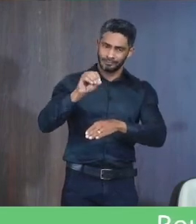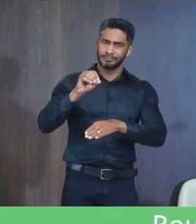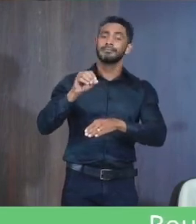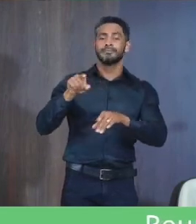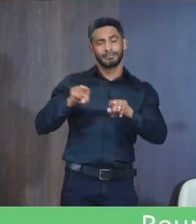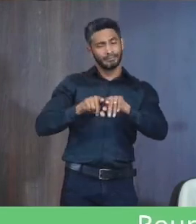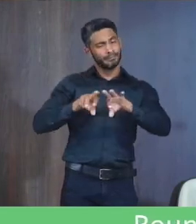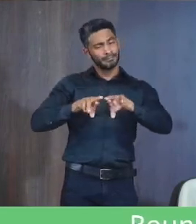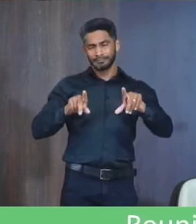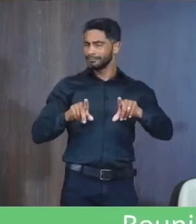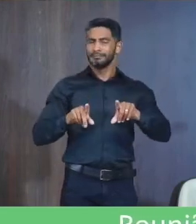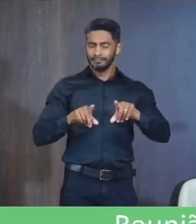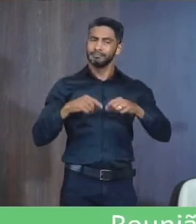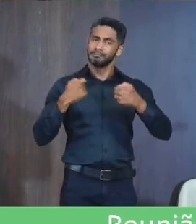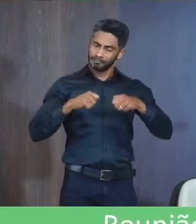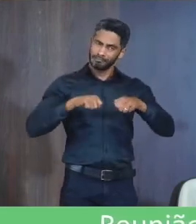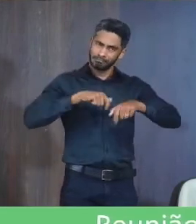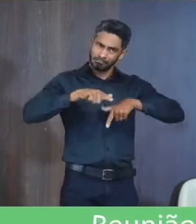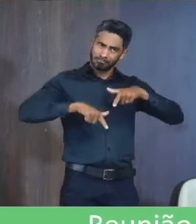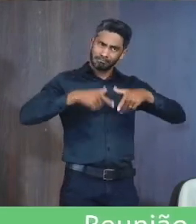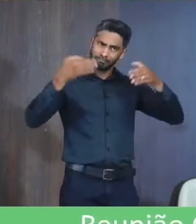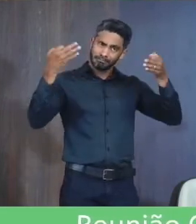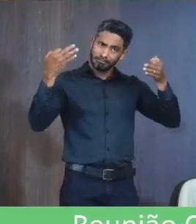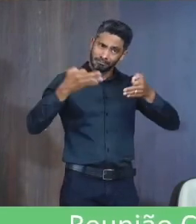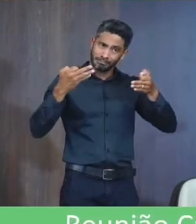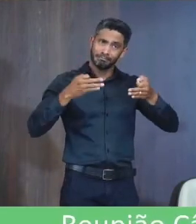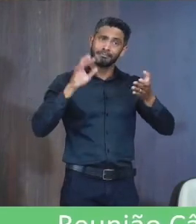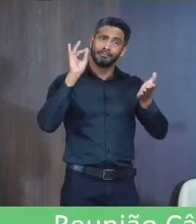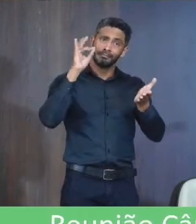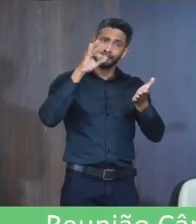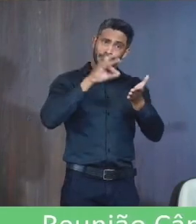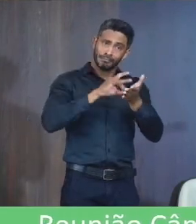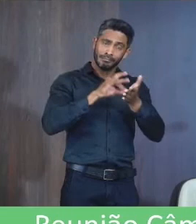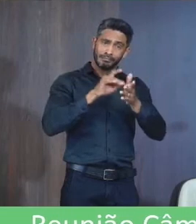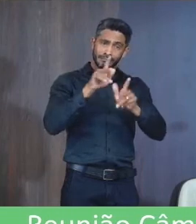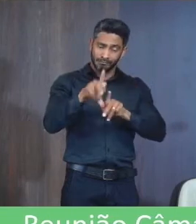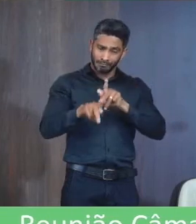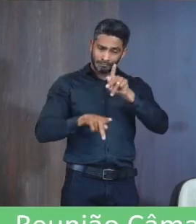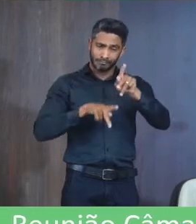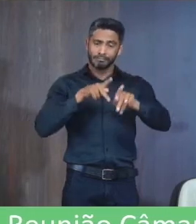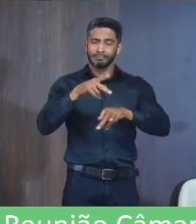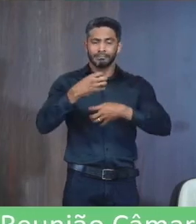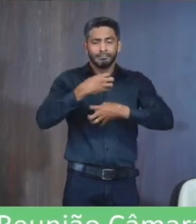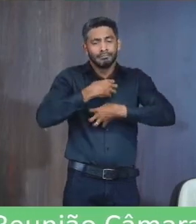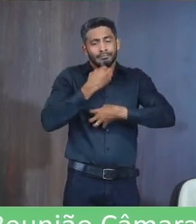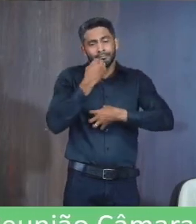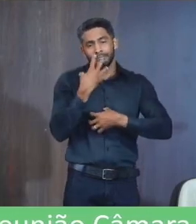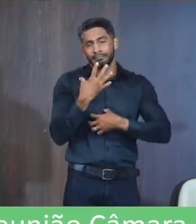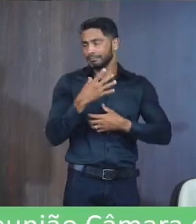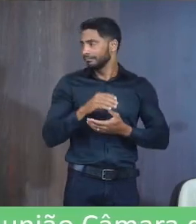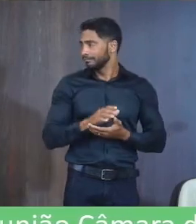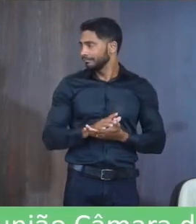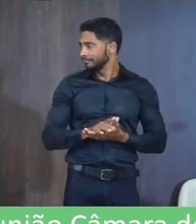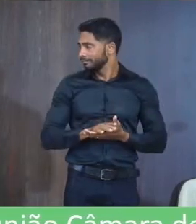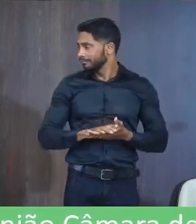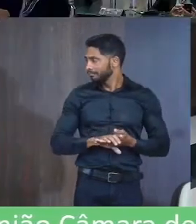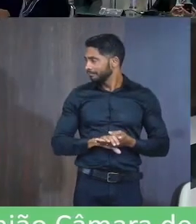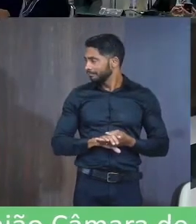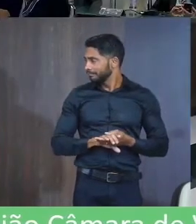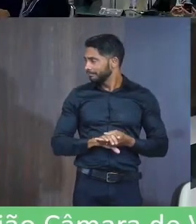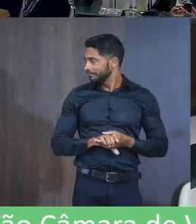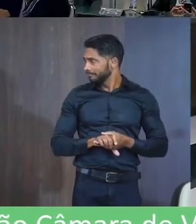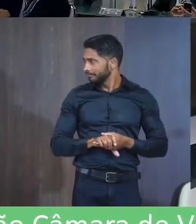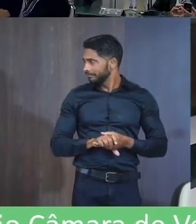vamos fazer Um serviço bem feito E que realmente A população fique satisfeita Obrigada Uma parte aí Colega